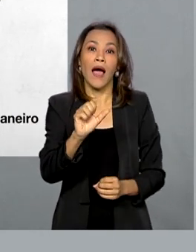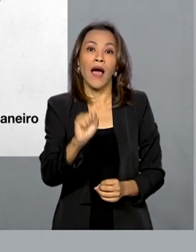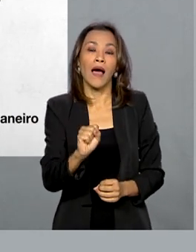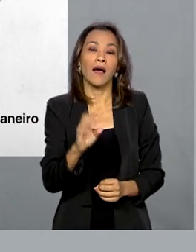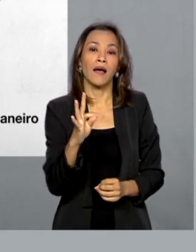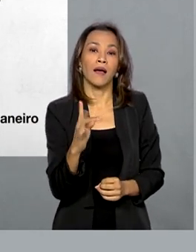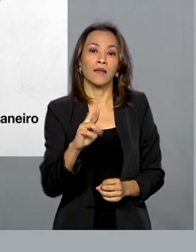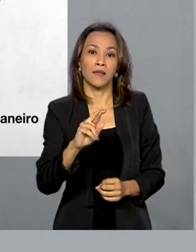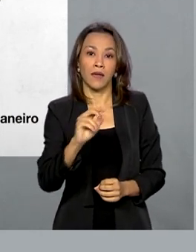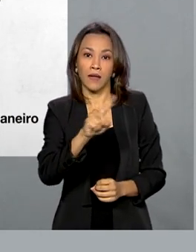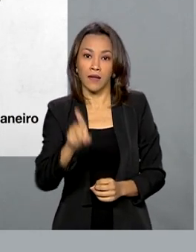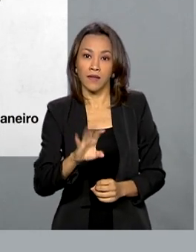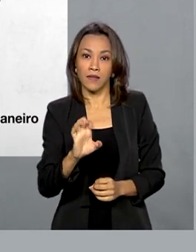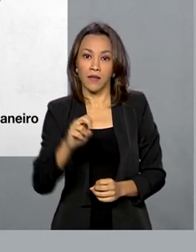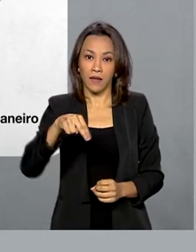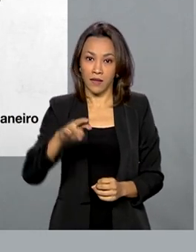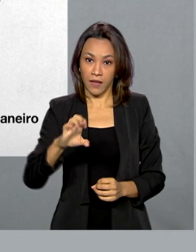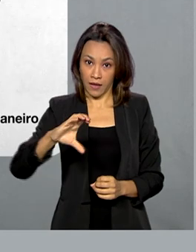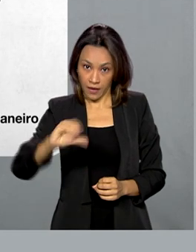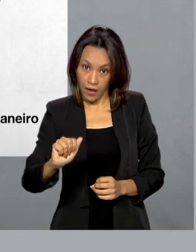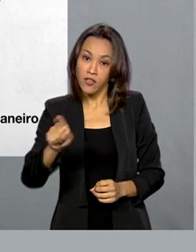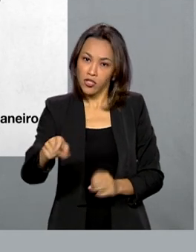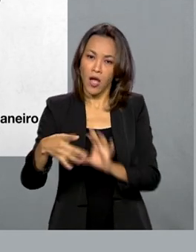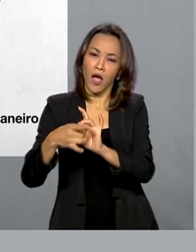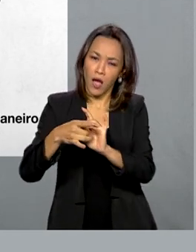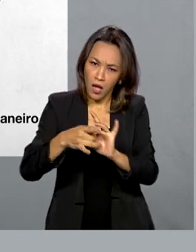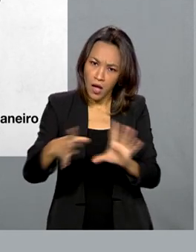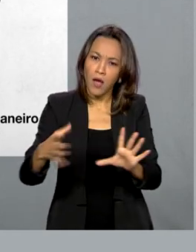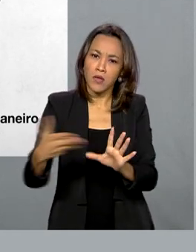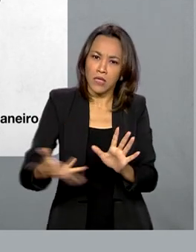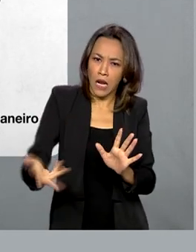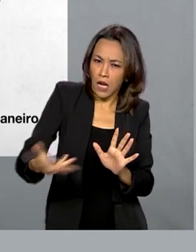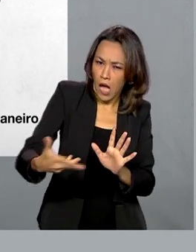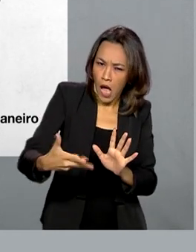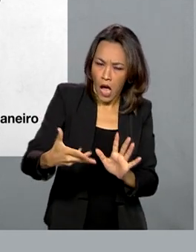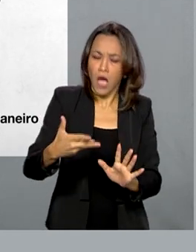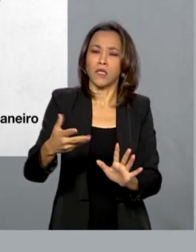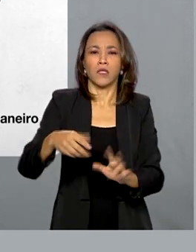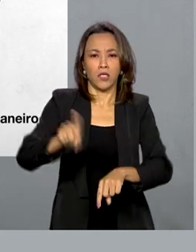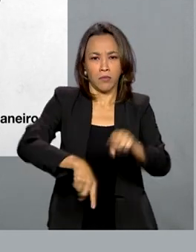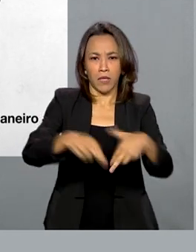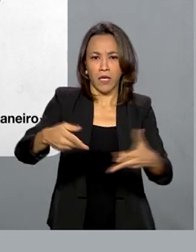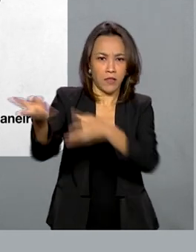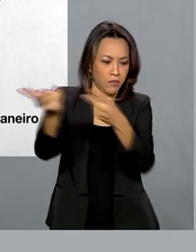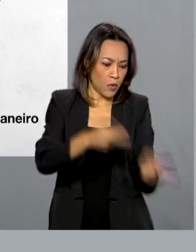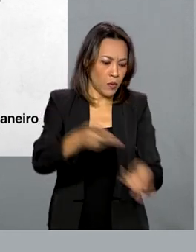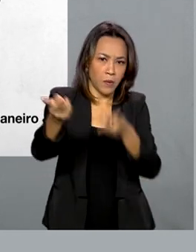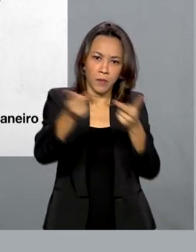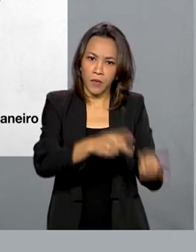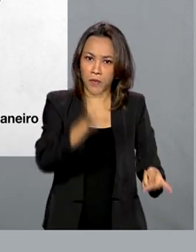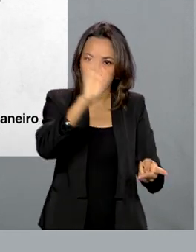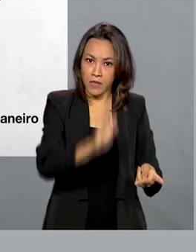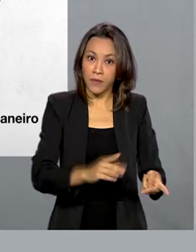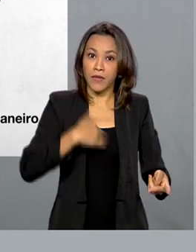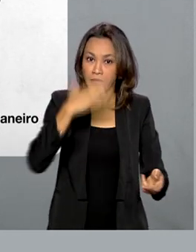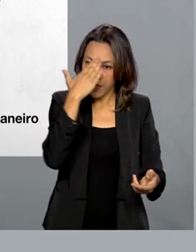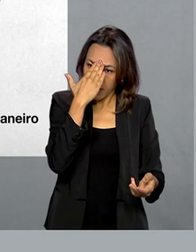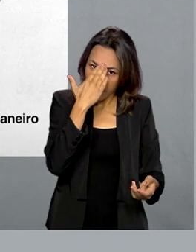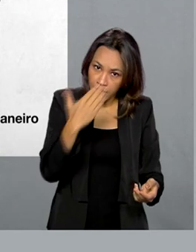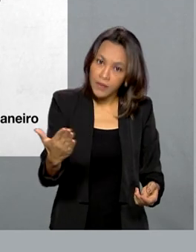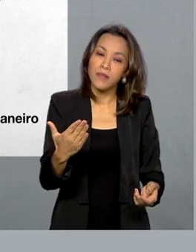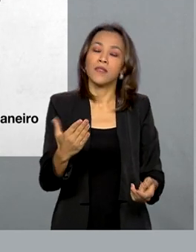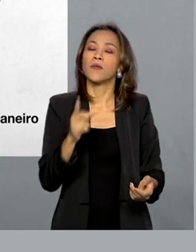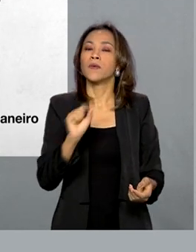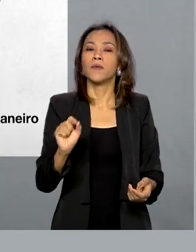também estão com a liberação de envio acelerada aqui para o Brasil e aproveitou para agradecer os esforços dos